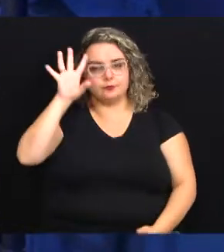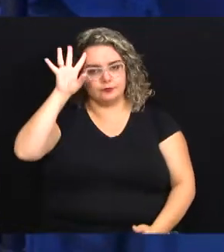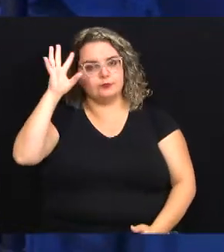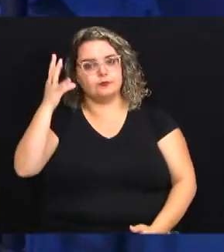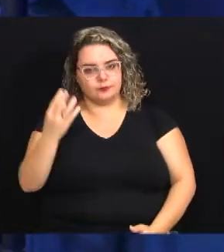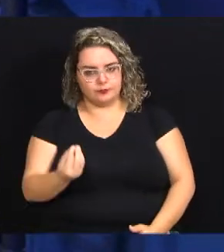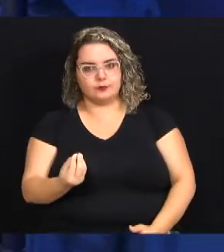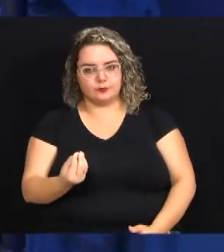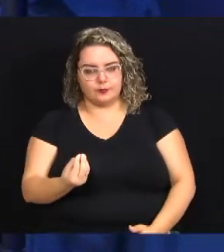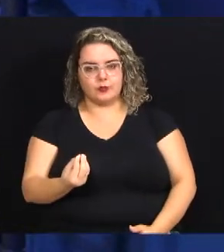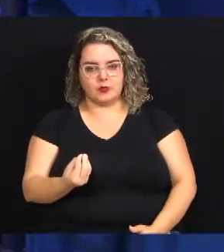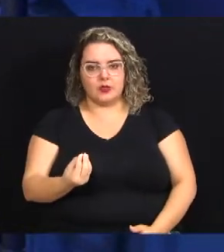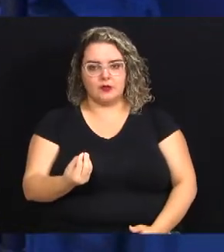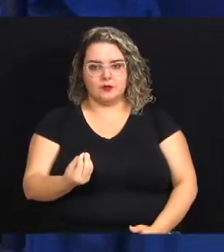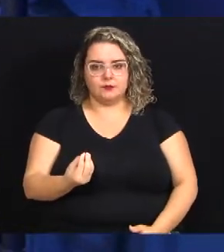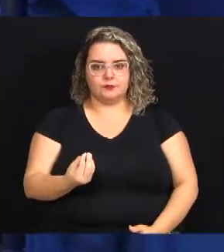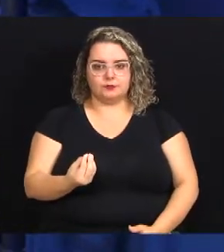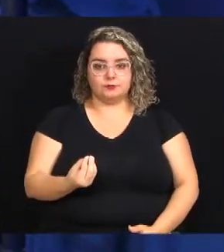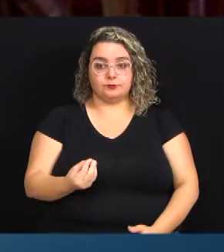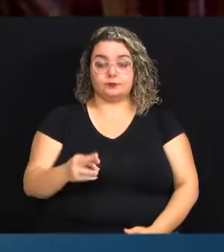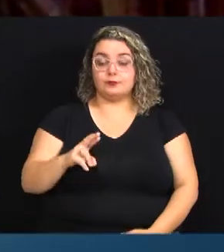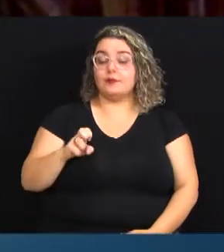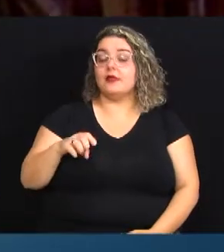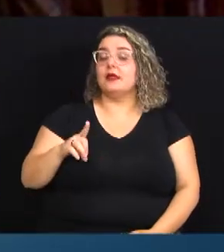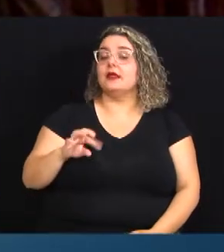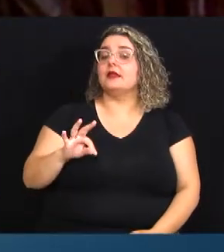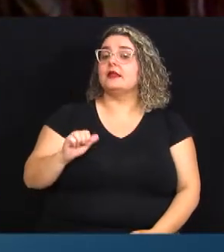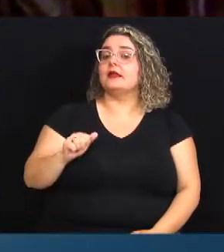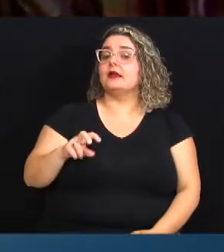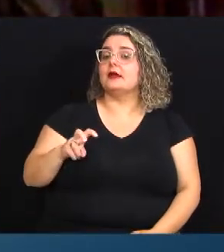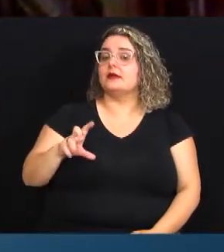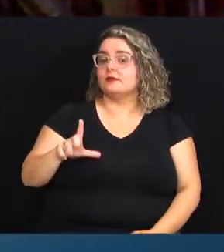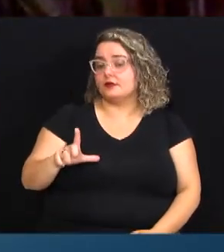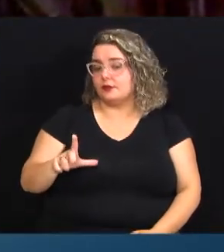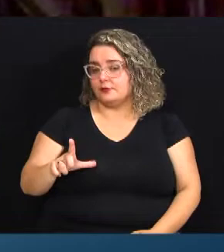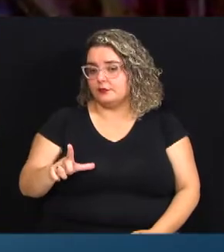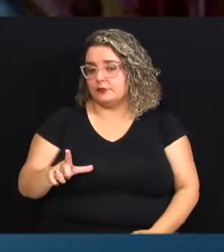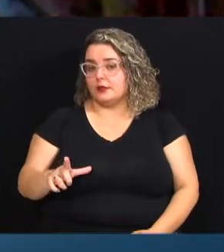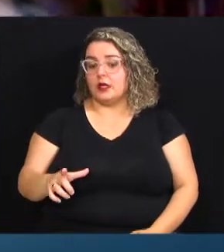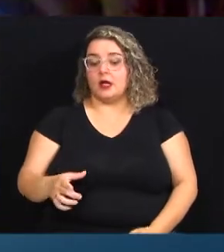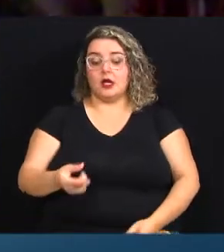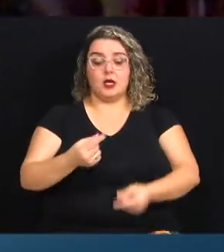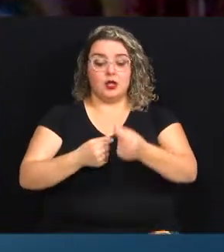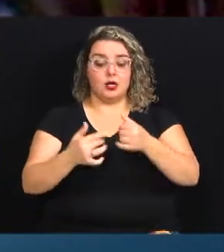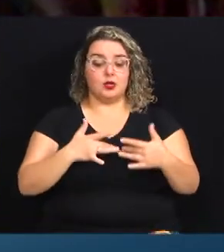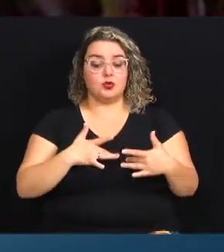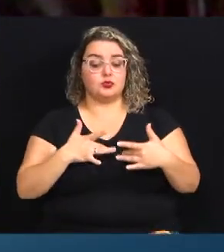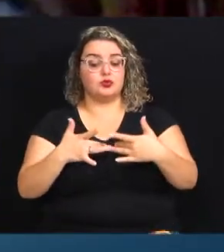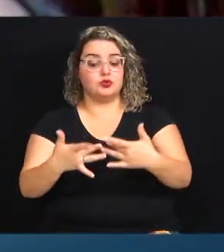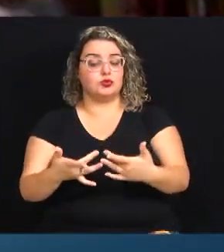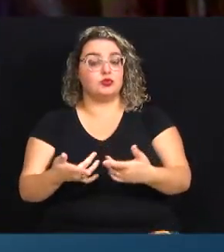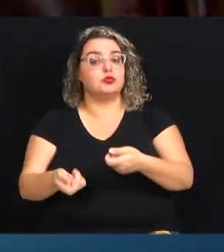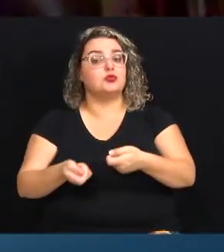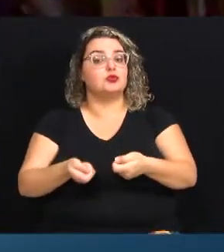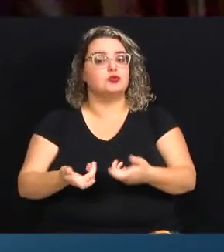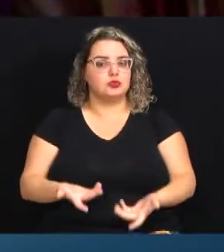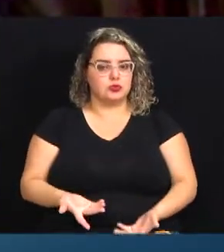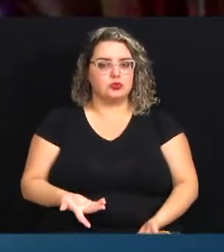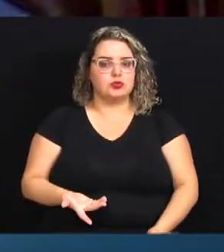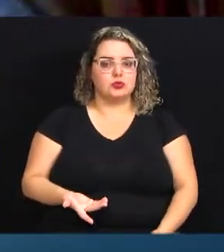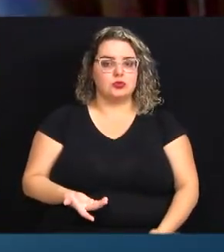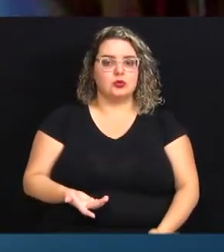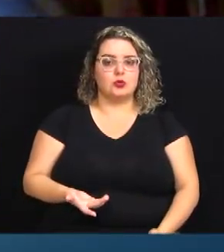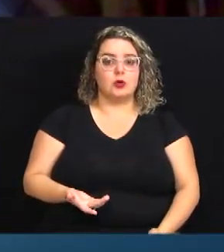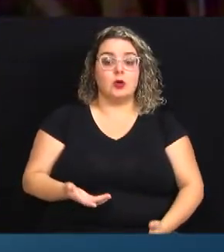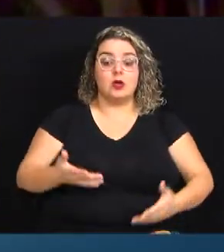rentável. É fundamental que a economia solidária seja vista como uma mola